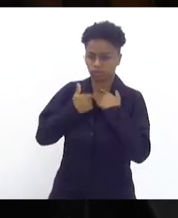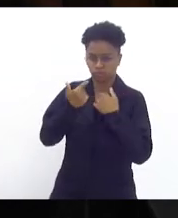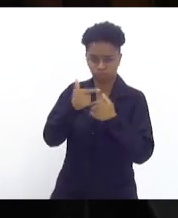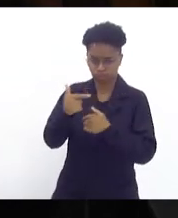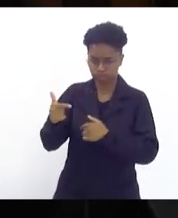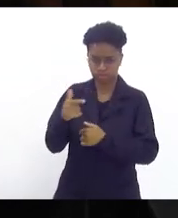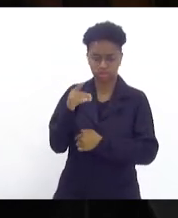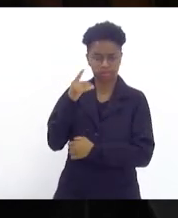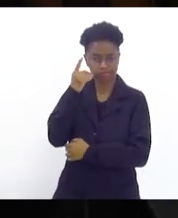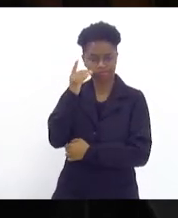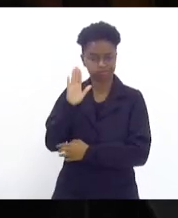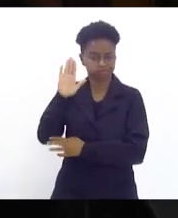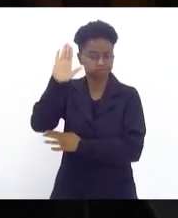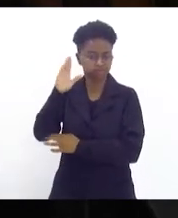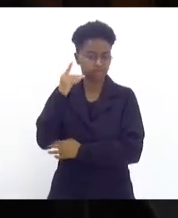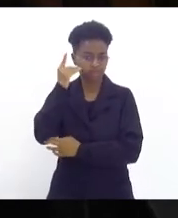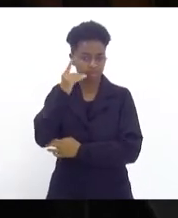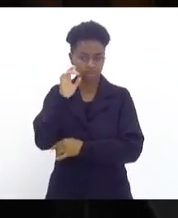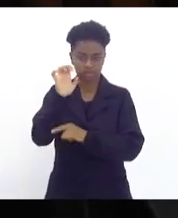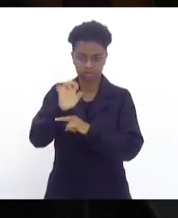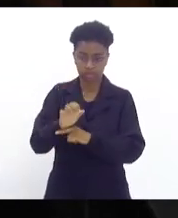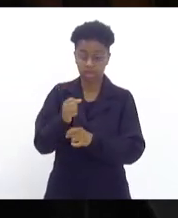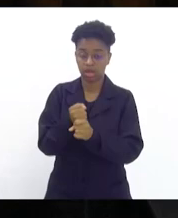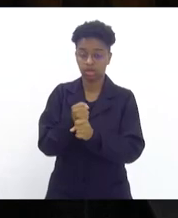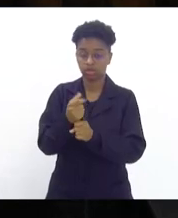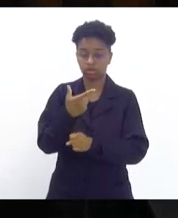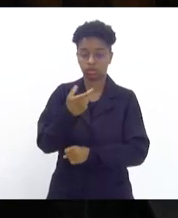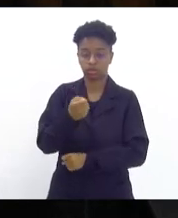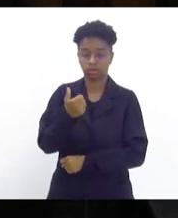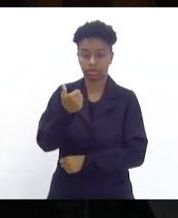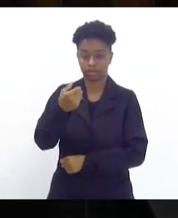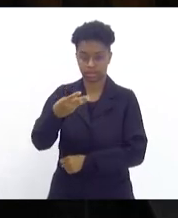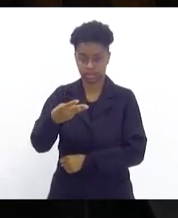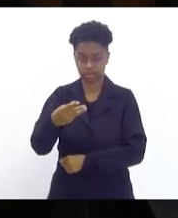estadual. Era o ano de 2013.